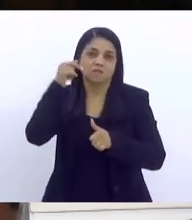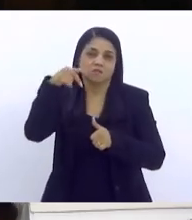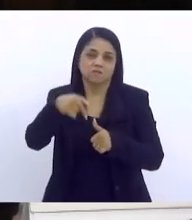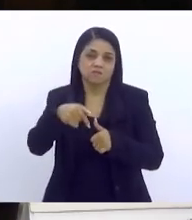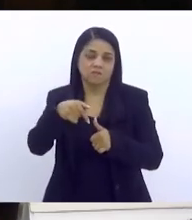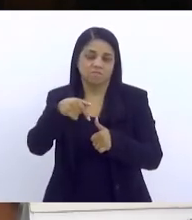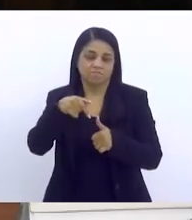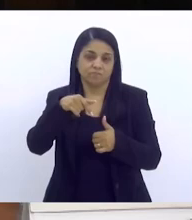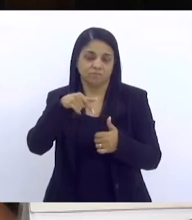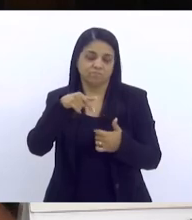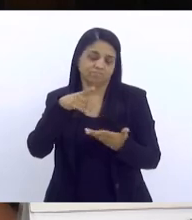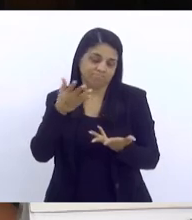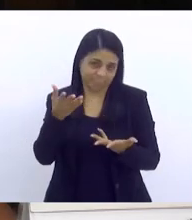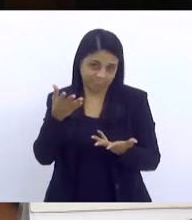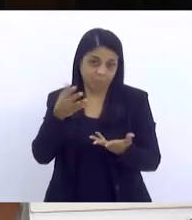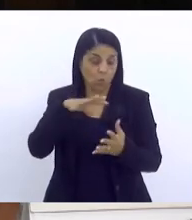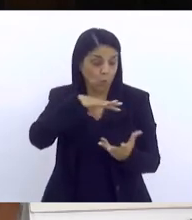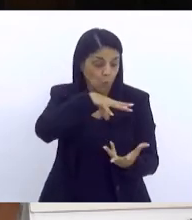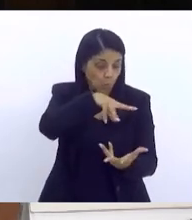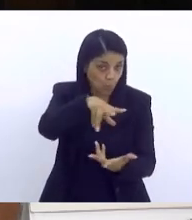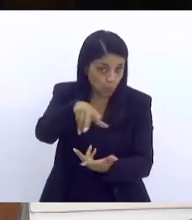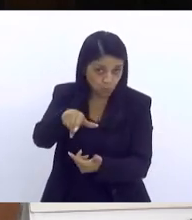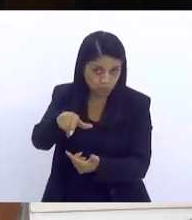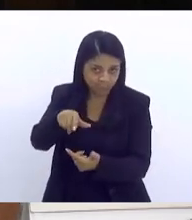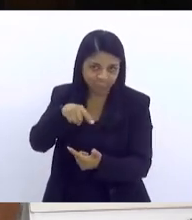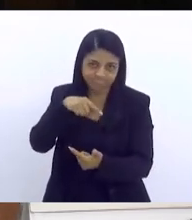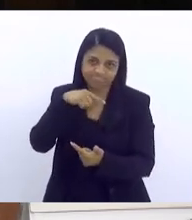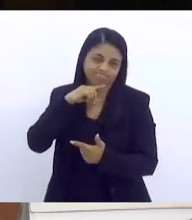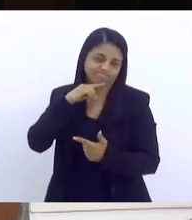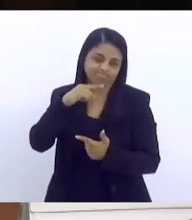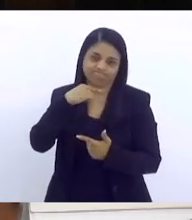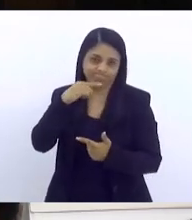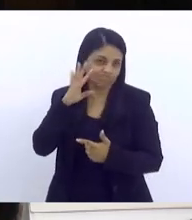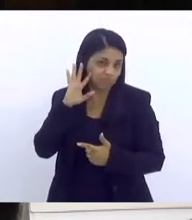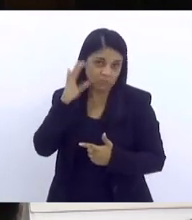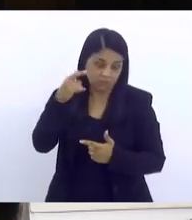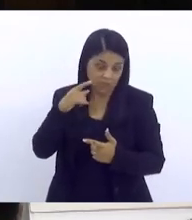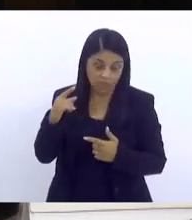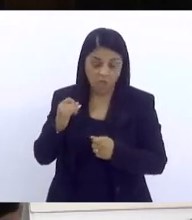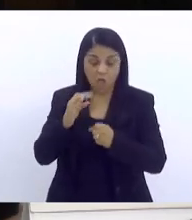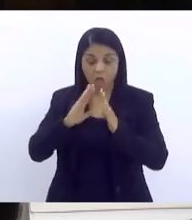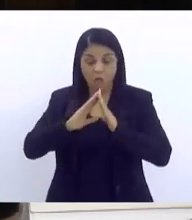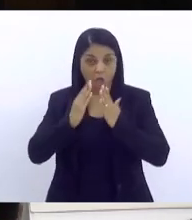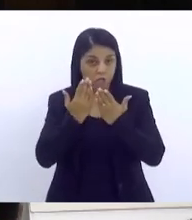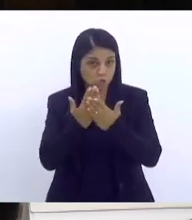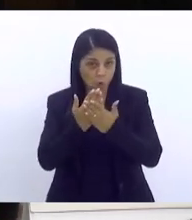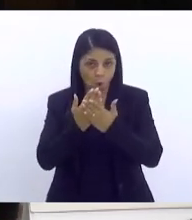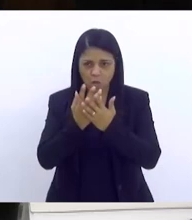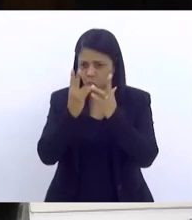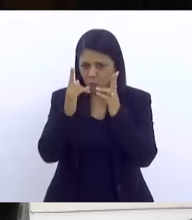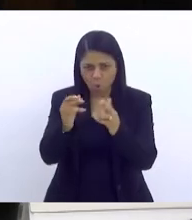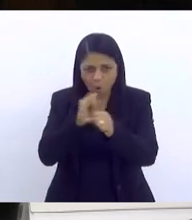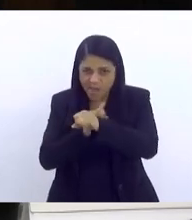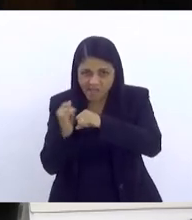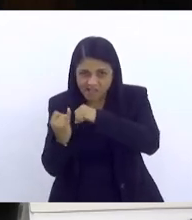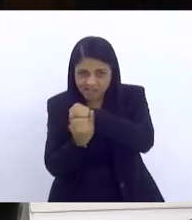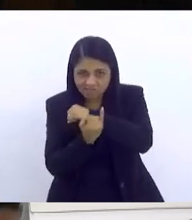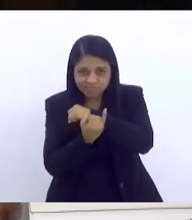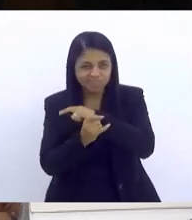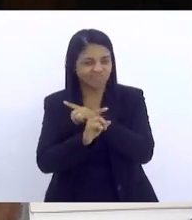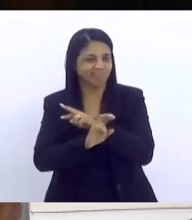mudar o mundo, porque os problemas, eles não são... A escola não é uma ilha, os problemas, eles não acontecem só na escola,